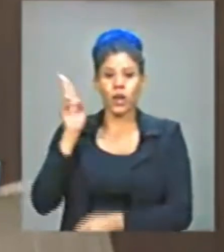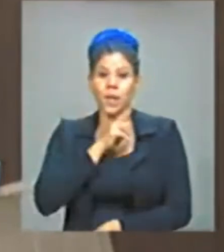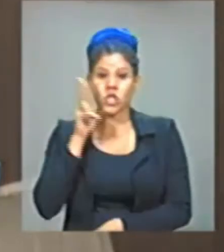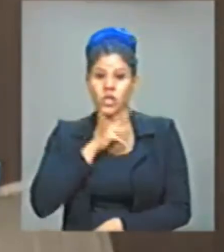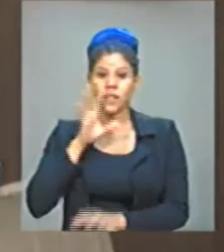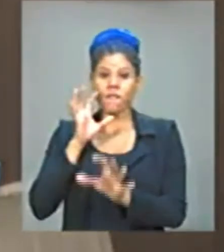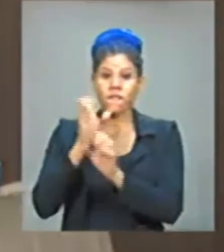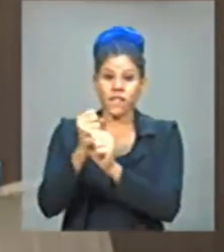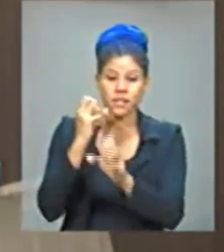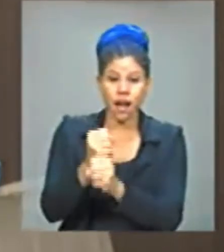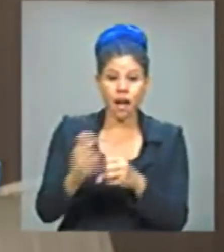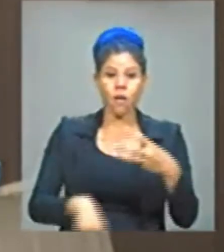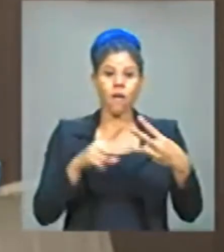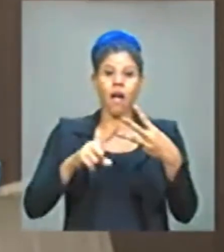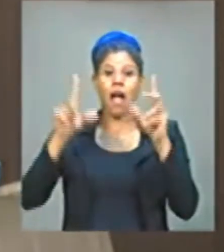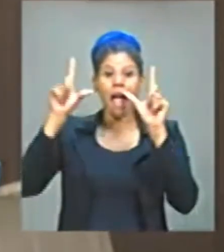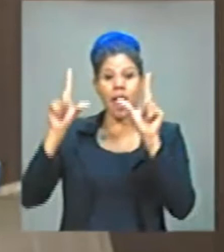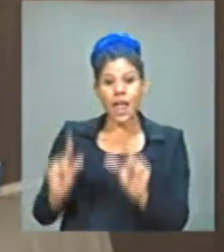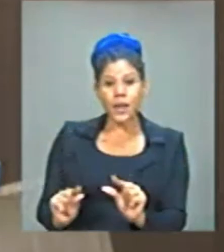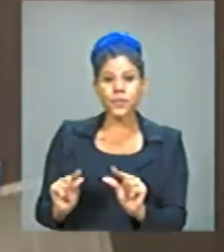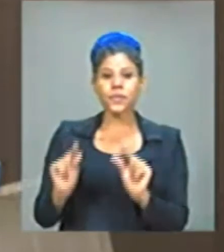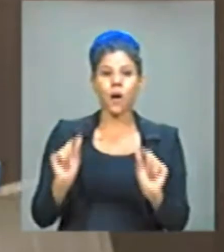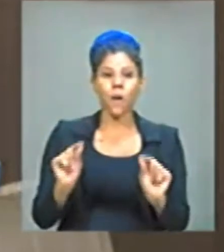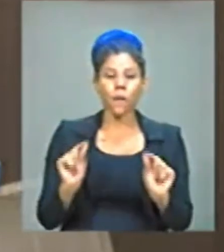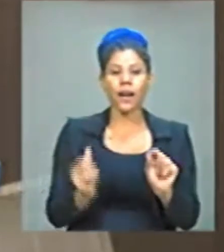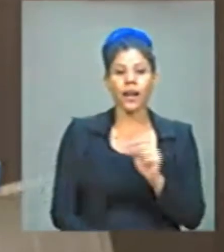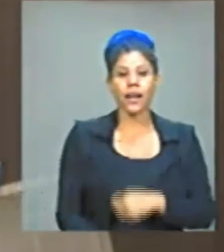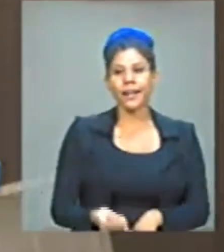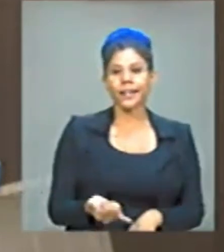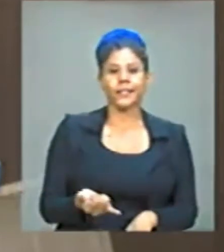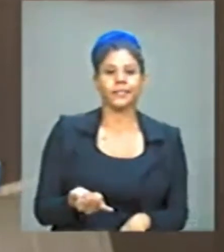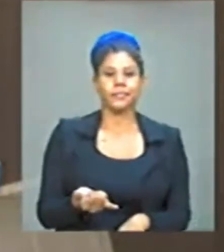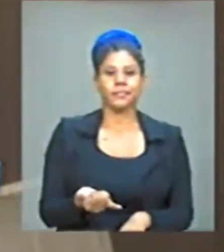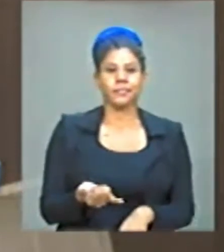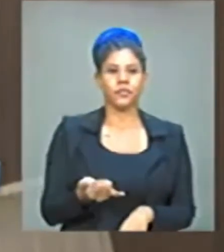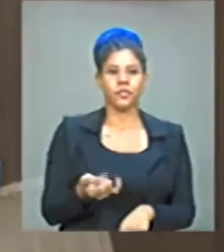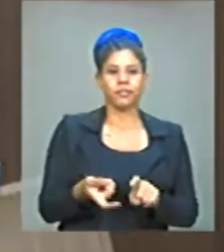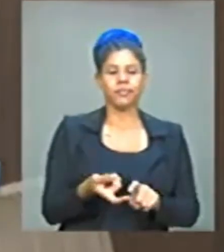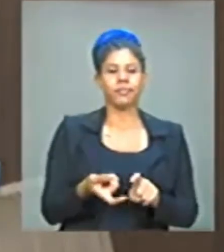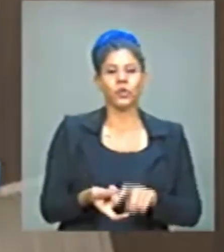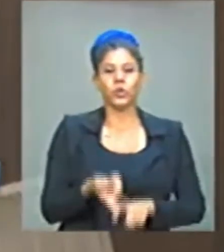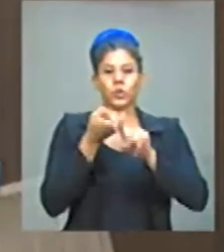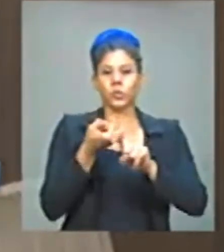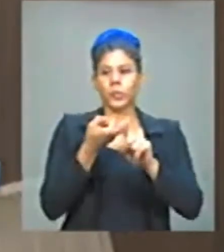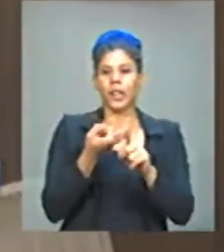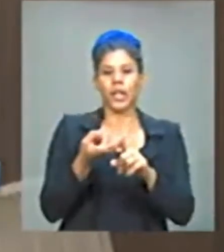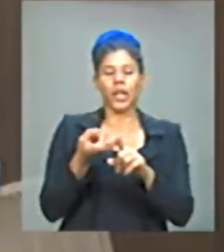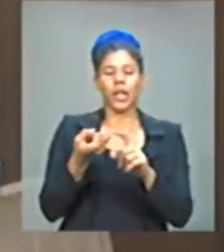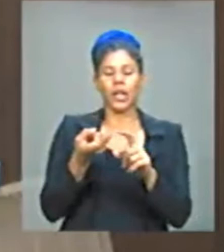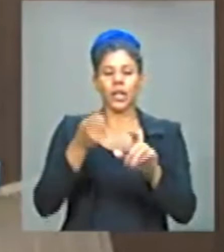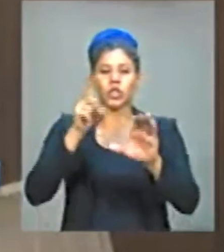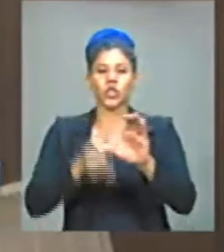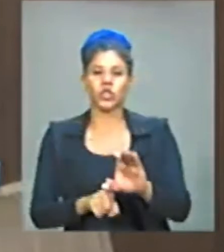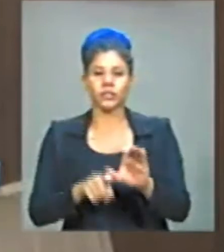redução, da redução dos incentivos fiscais. Eu estou propondo essa indicação simplesmente, como um